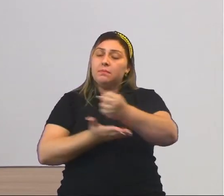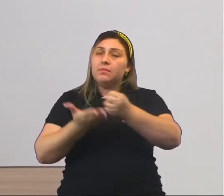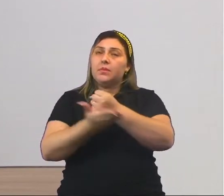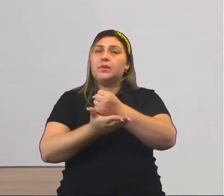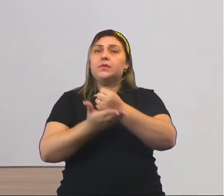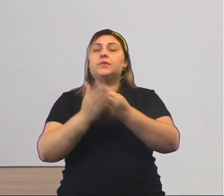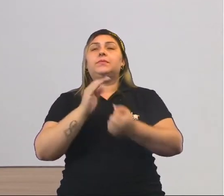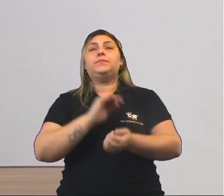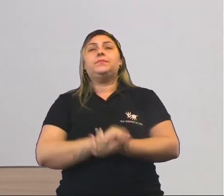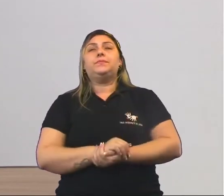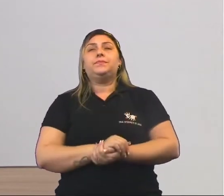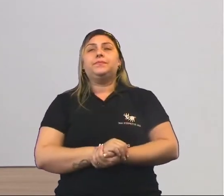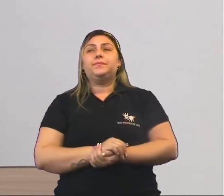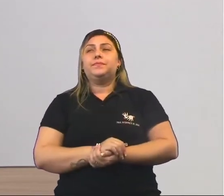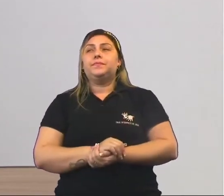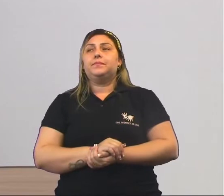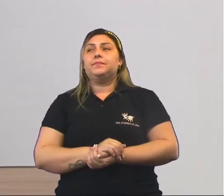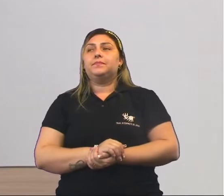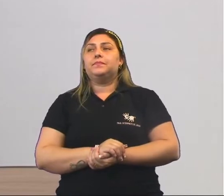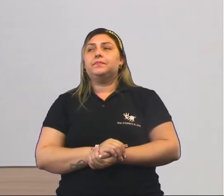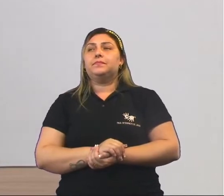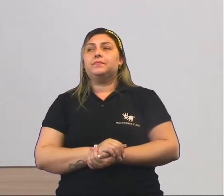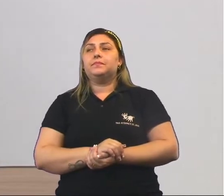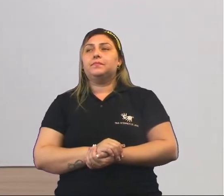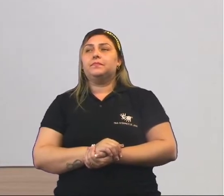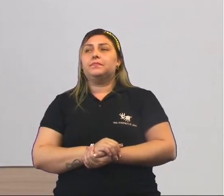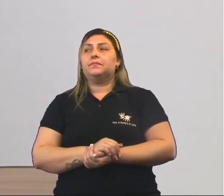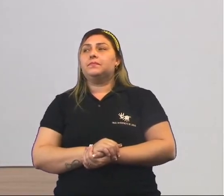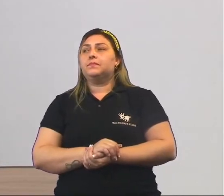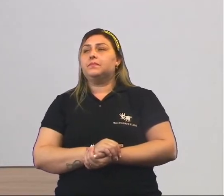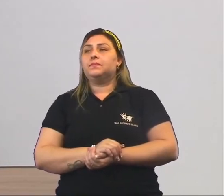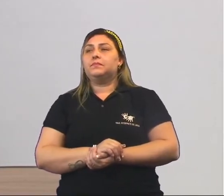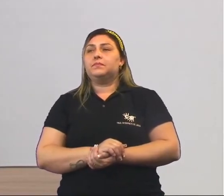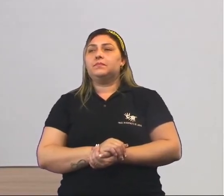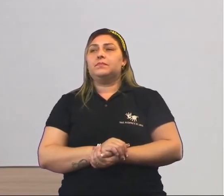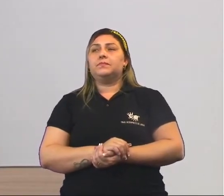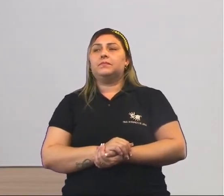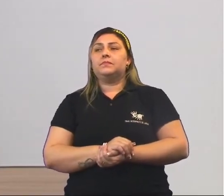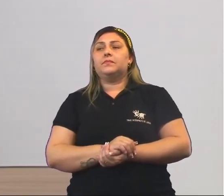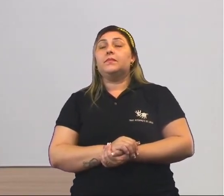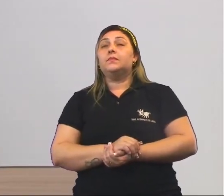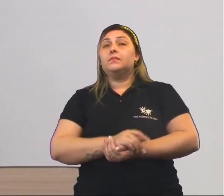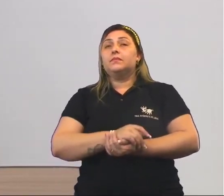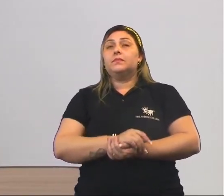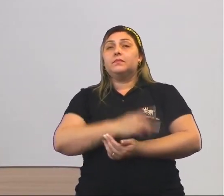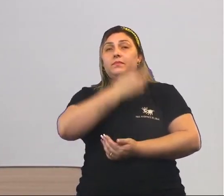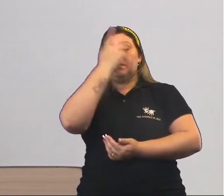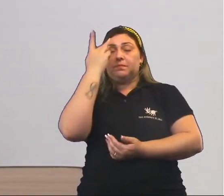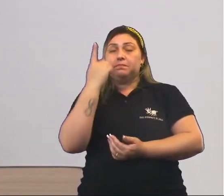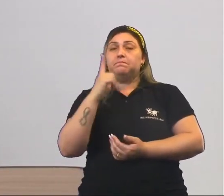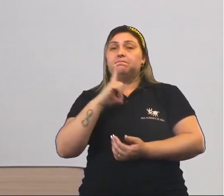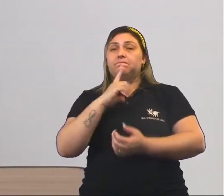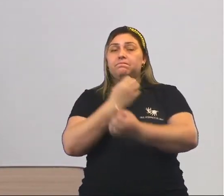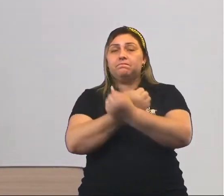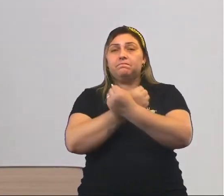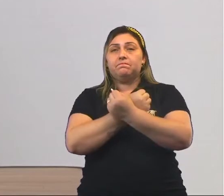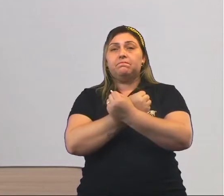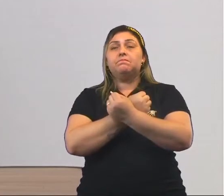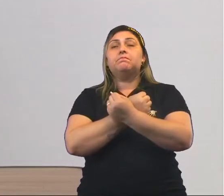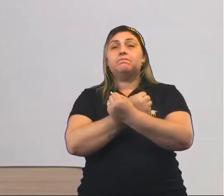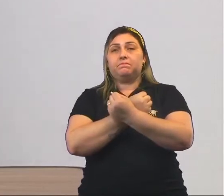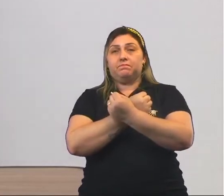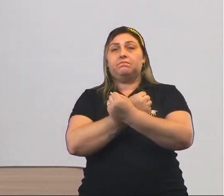terem necessidade no momento ali. Então, esses são os motivos de ser a escravidão aí no caso.